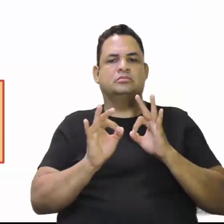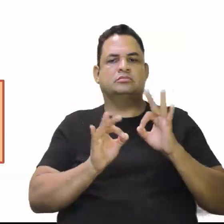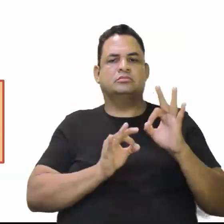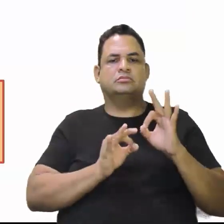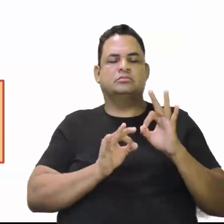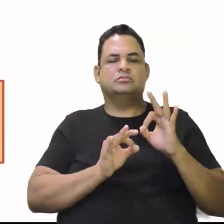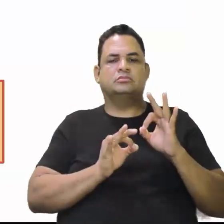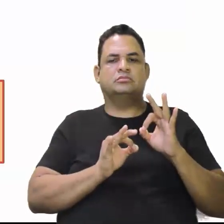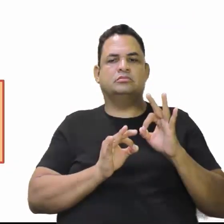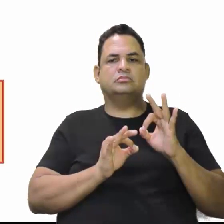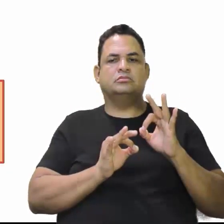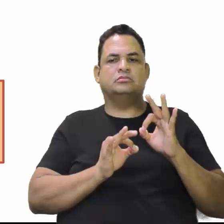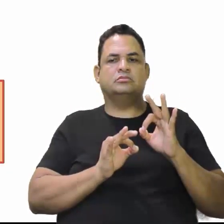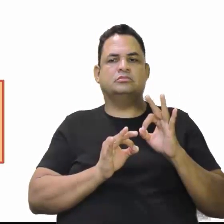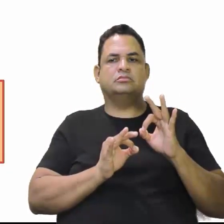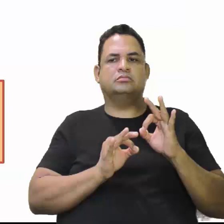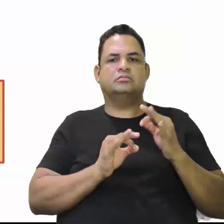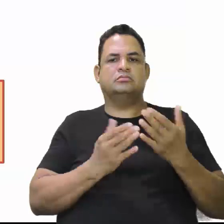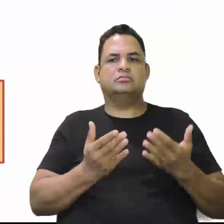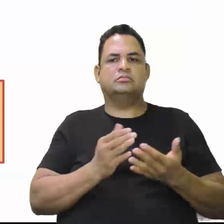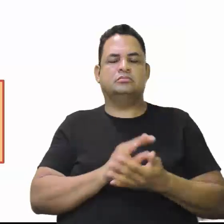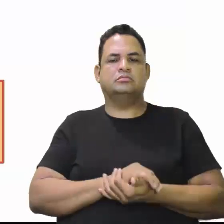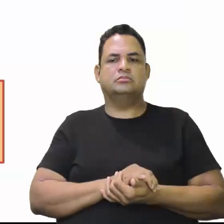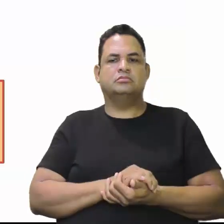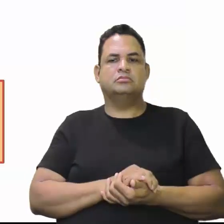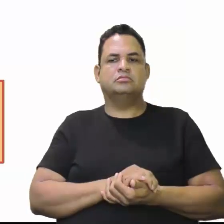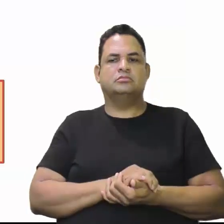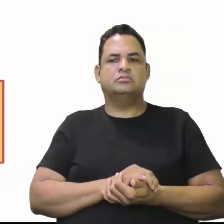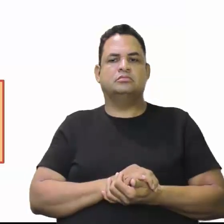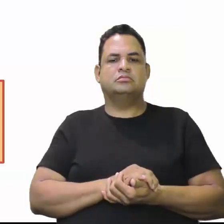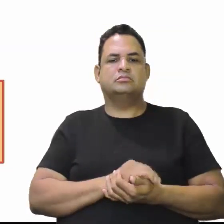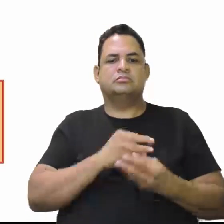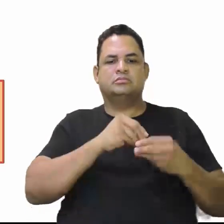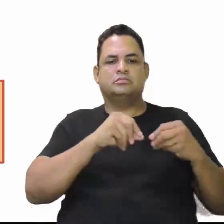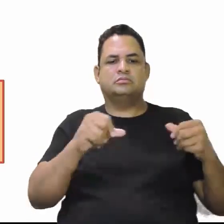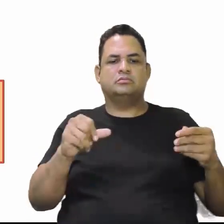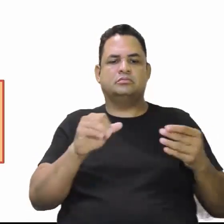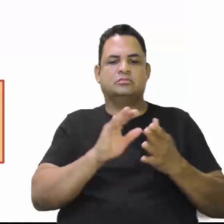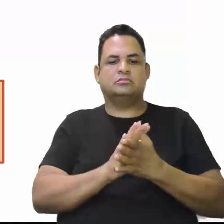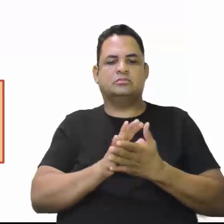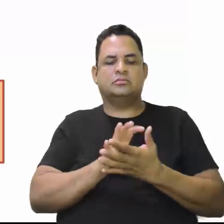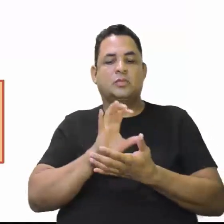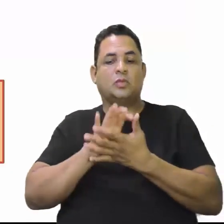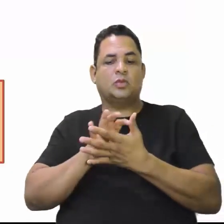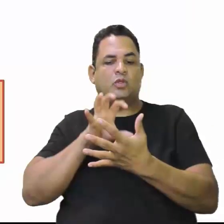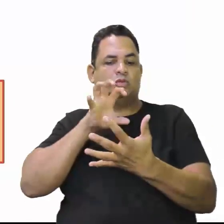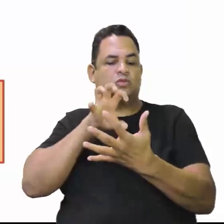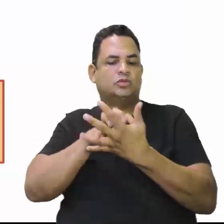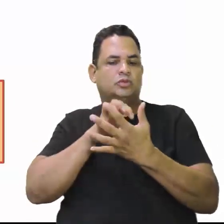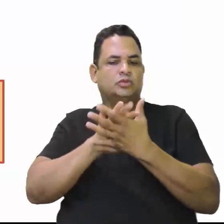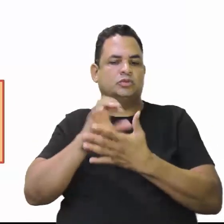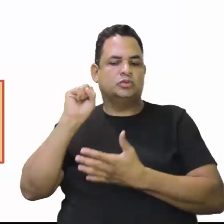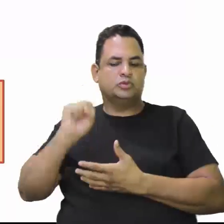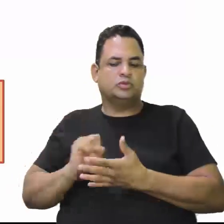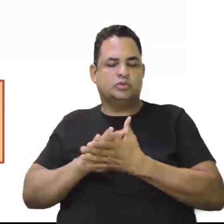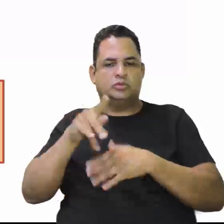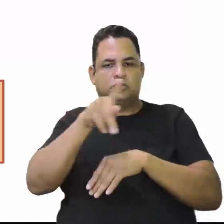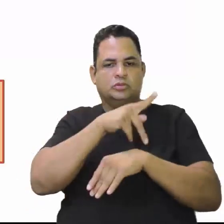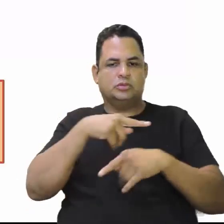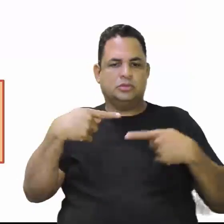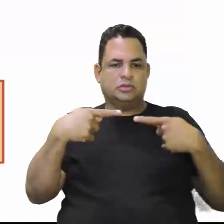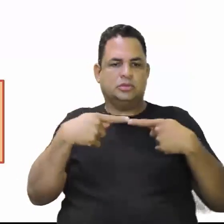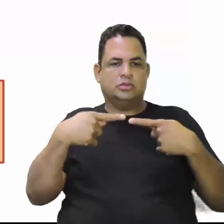a instalação por terras com centro-sul do país, torna-se possível.